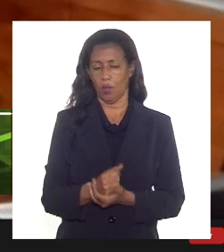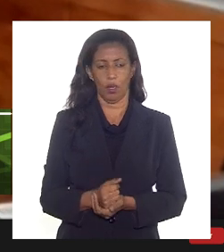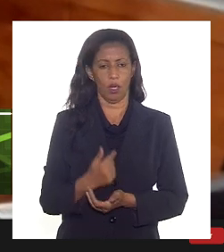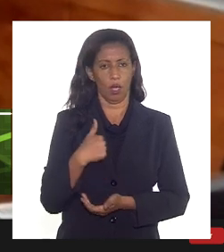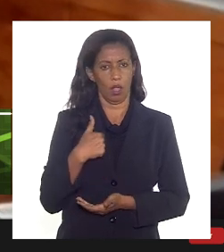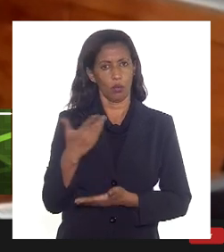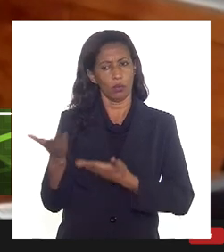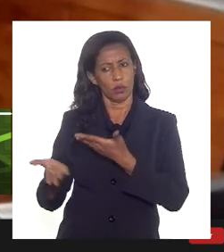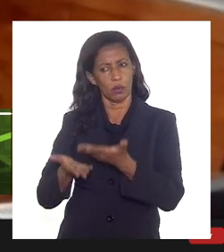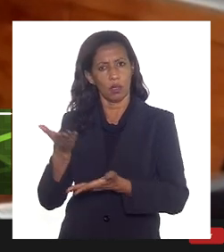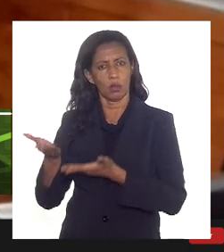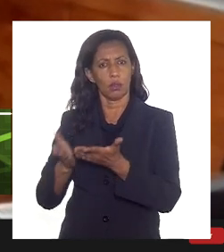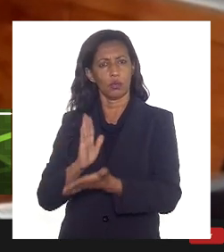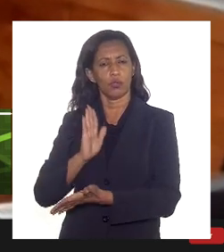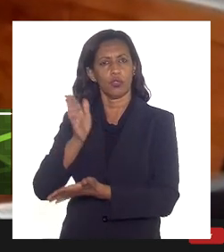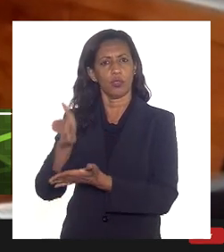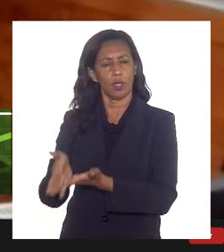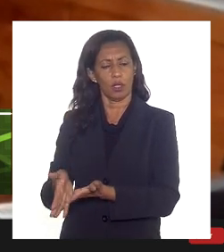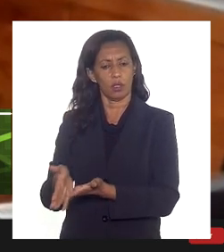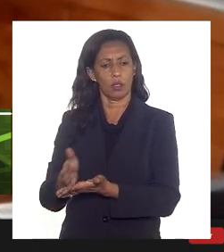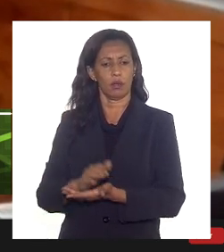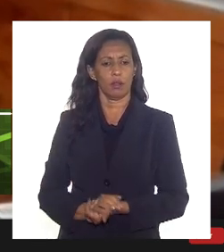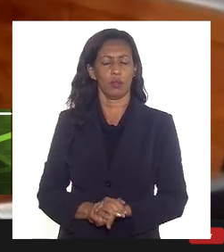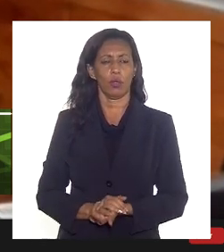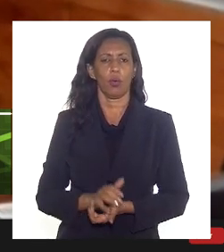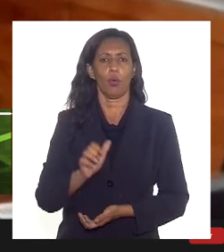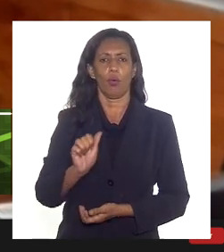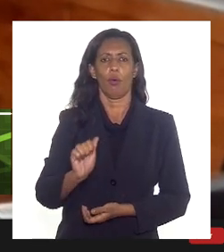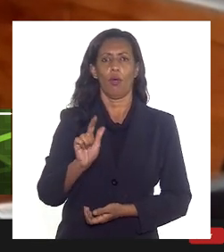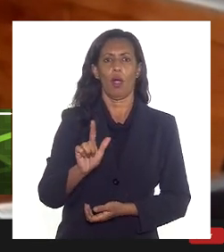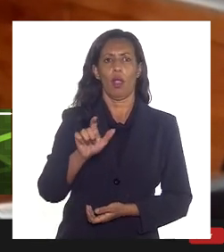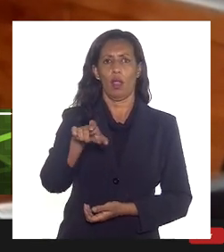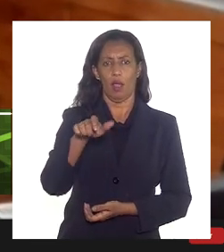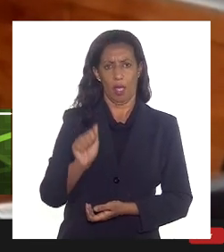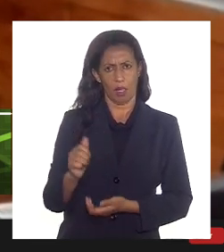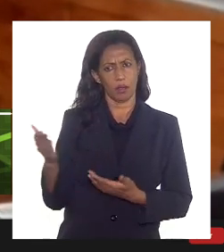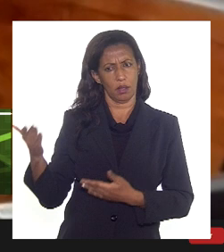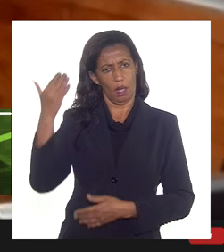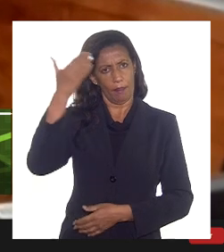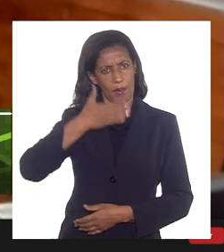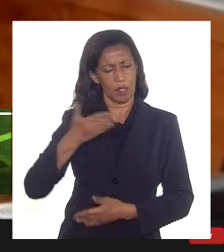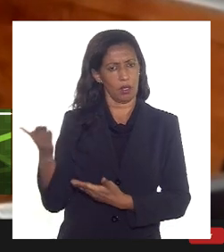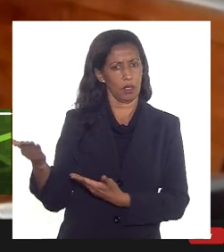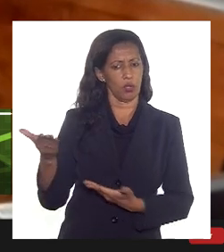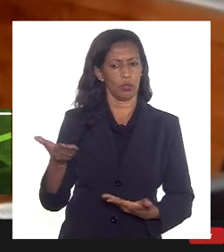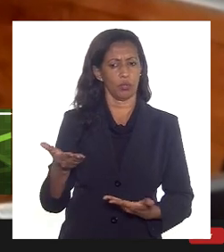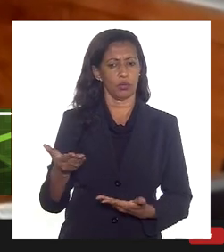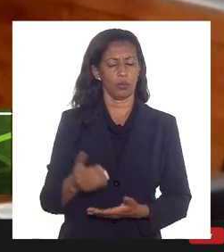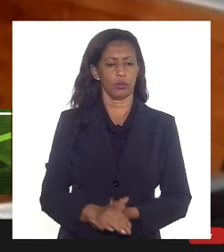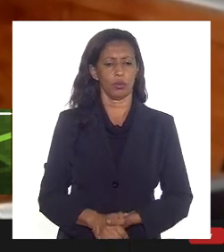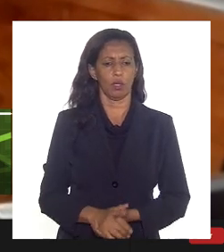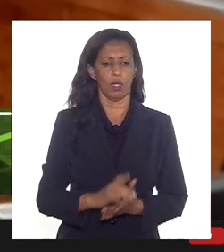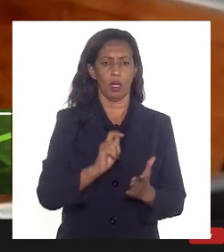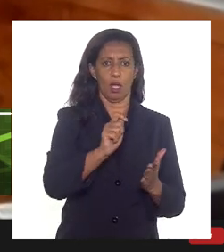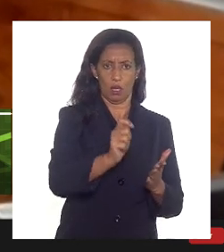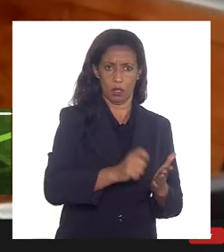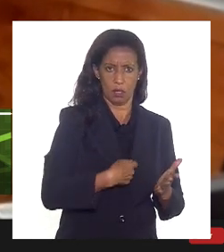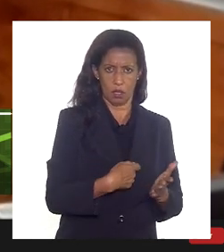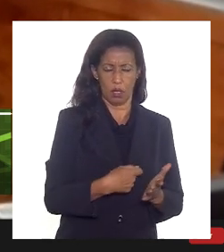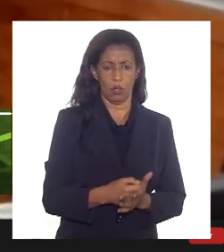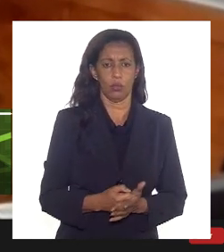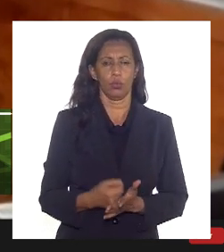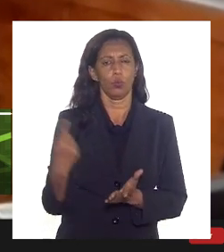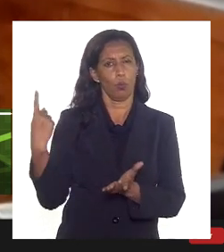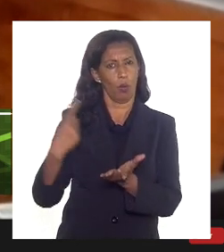tratando diretamente com o senhor Alex, que está presente aqui, a assinatura do